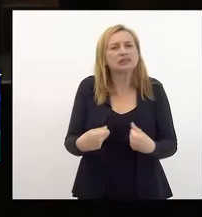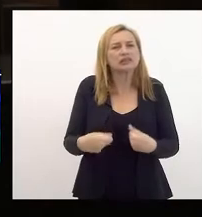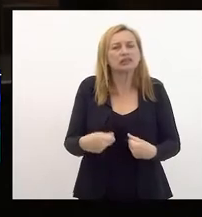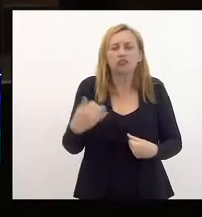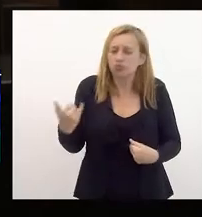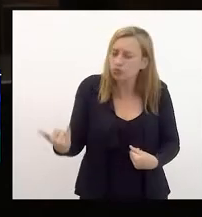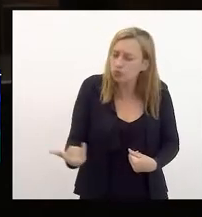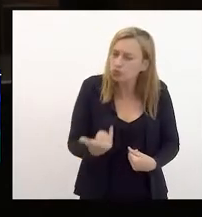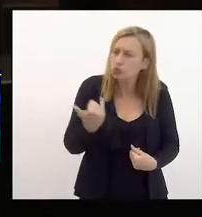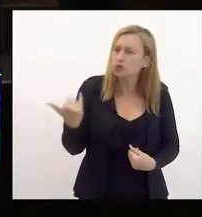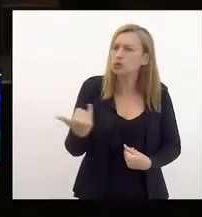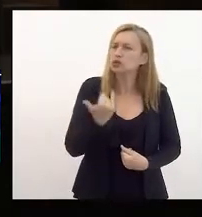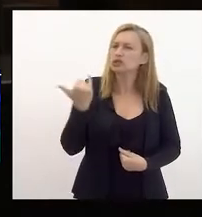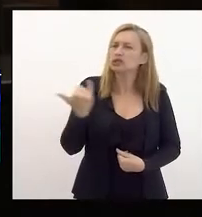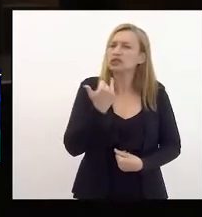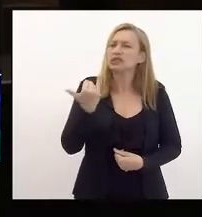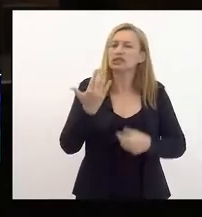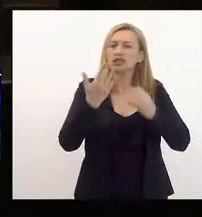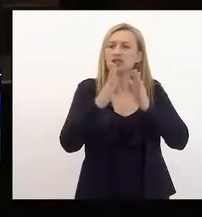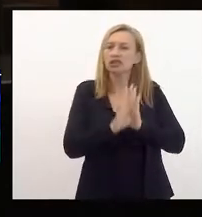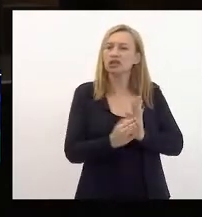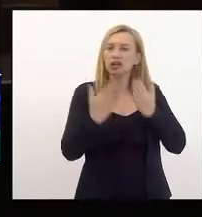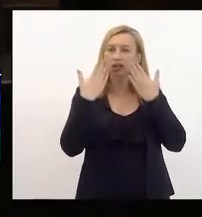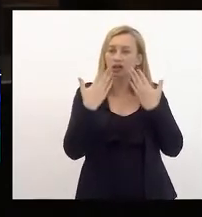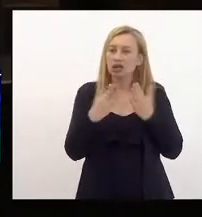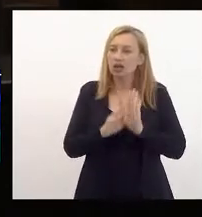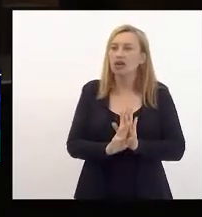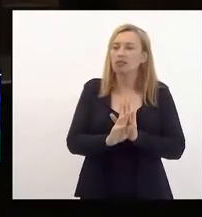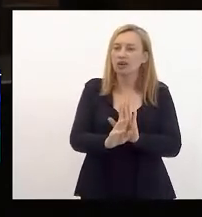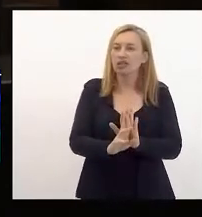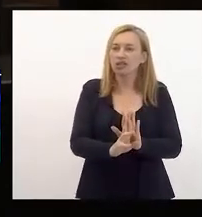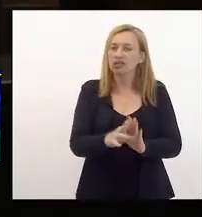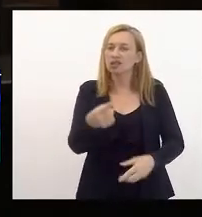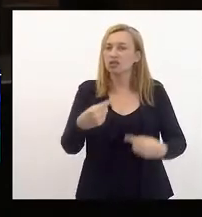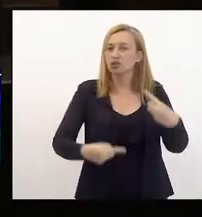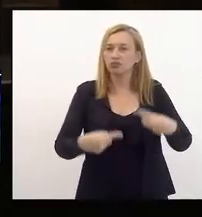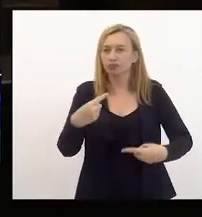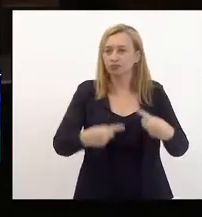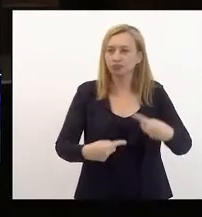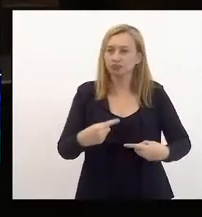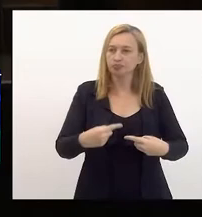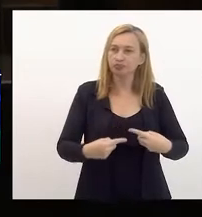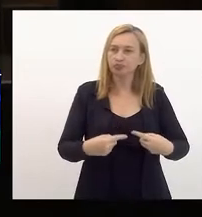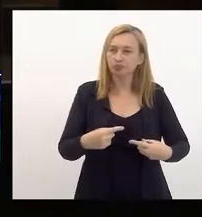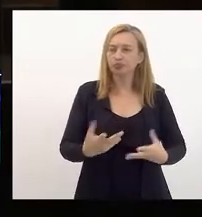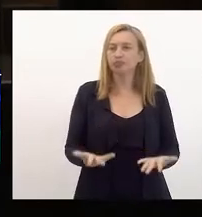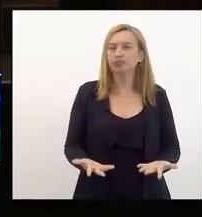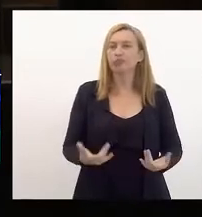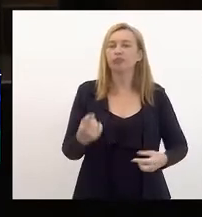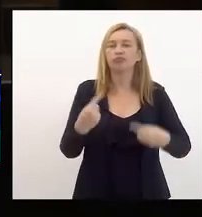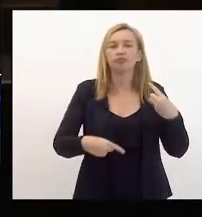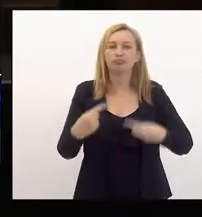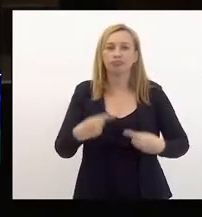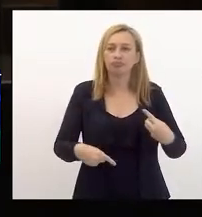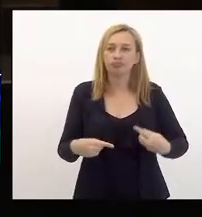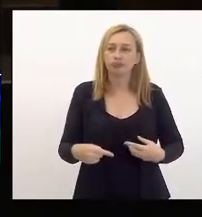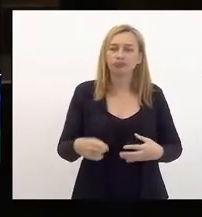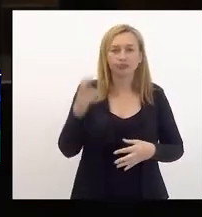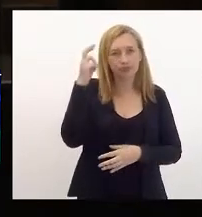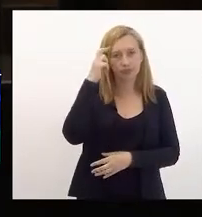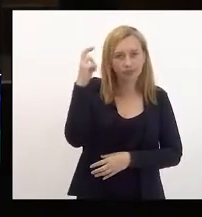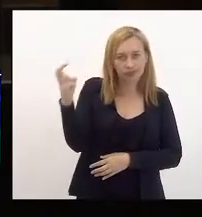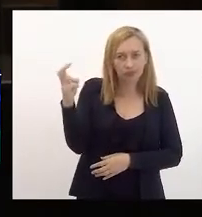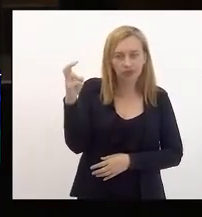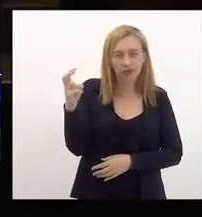importância que representa estas políticas. A política da cultura, a política